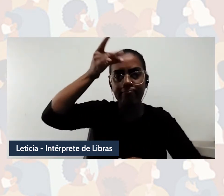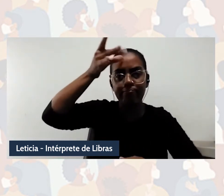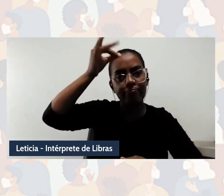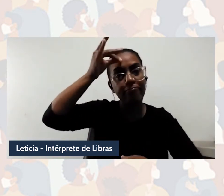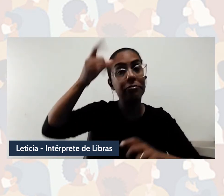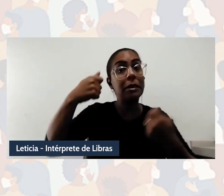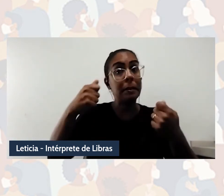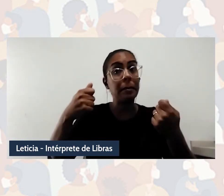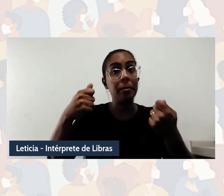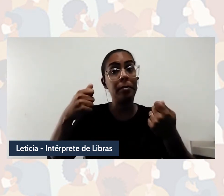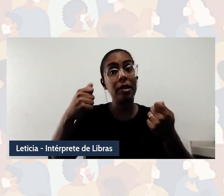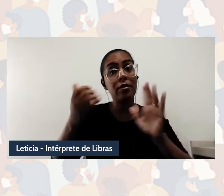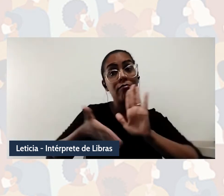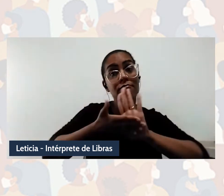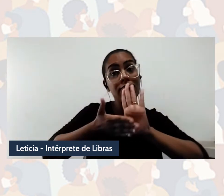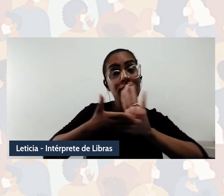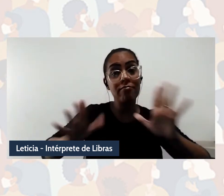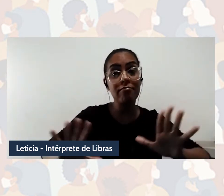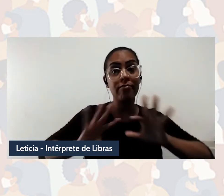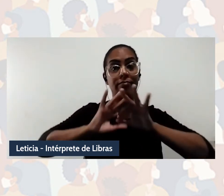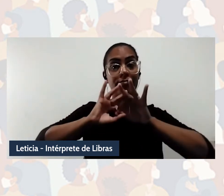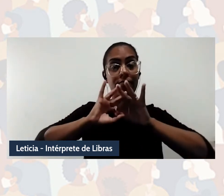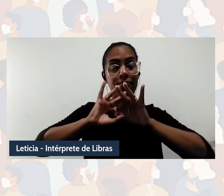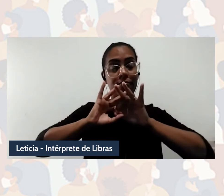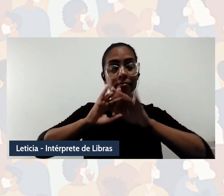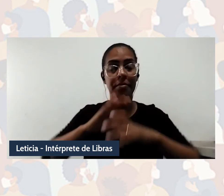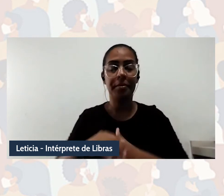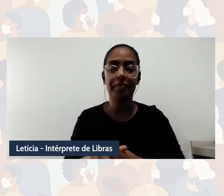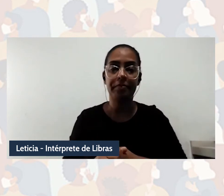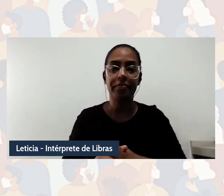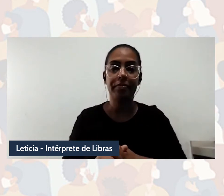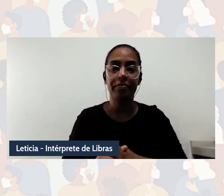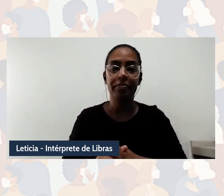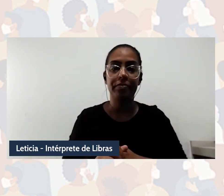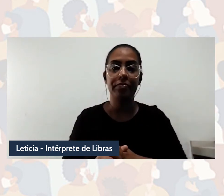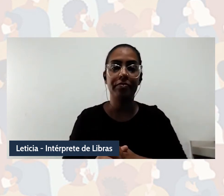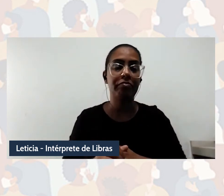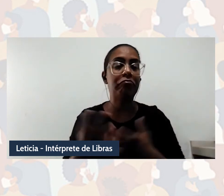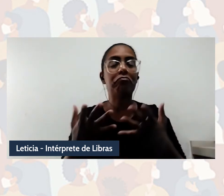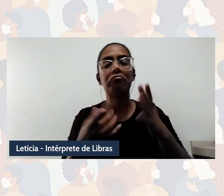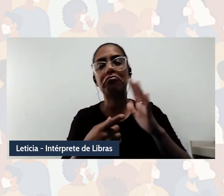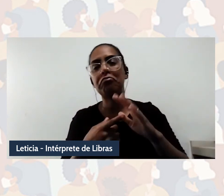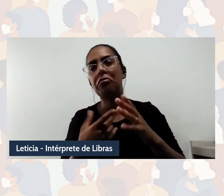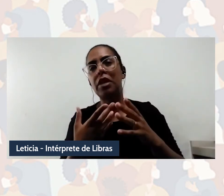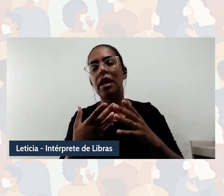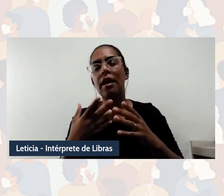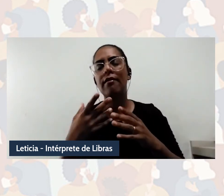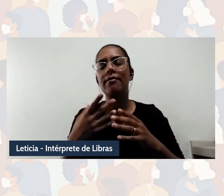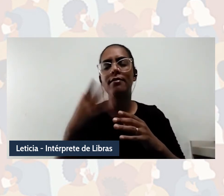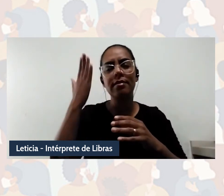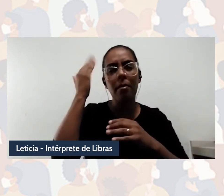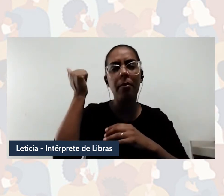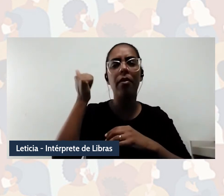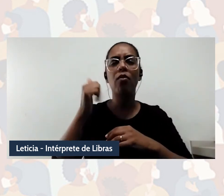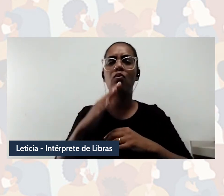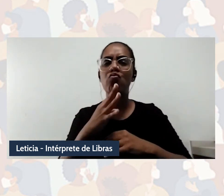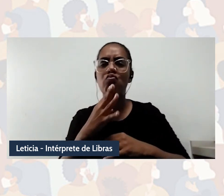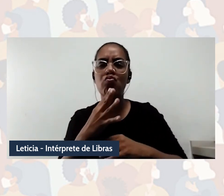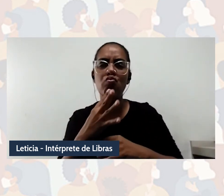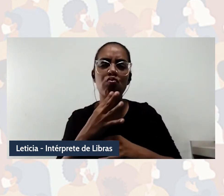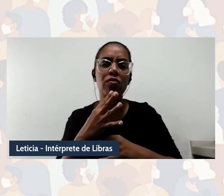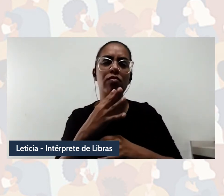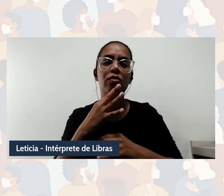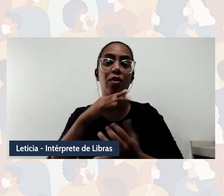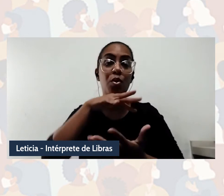com o sujeito e com o mundo, a pluriversalidade de saberes e conhecimentos em lugar desse saber universal